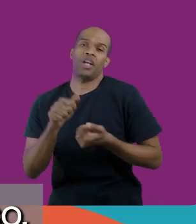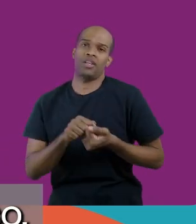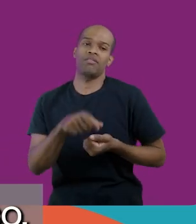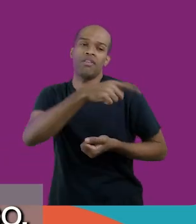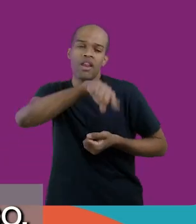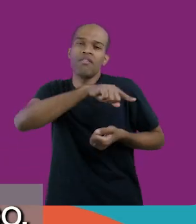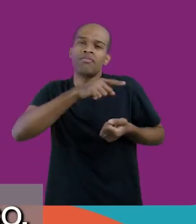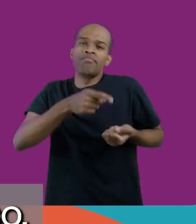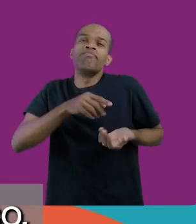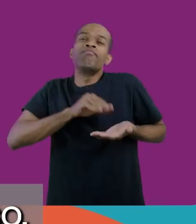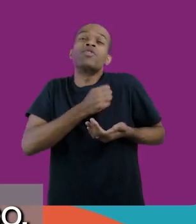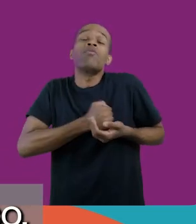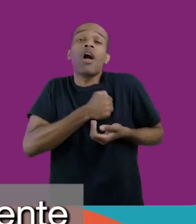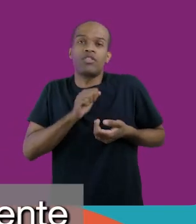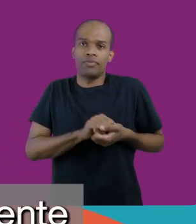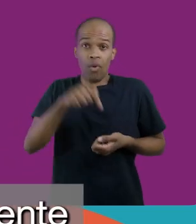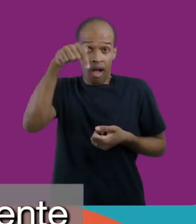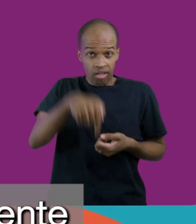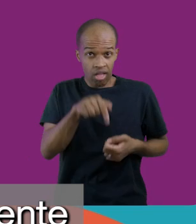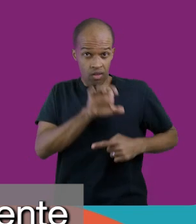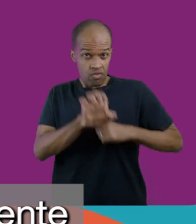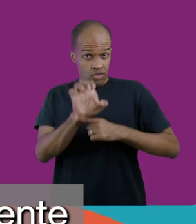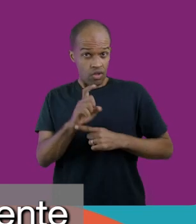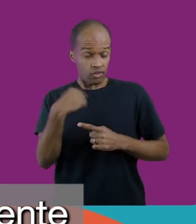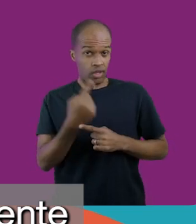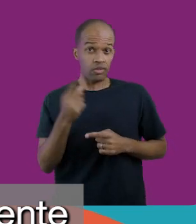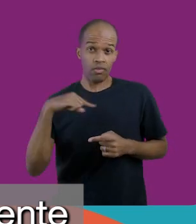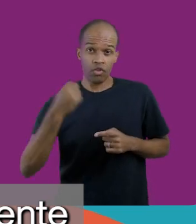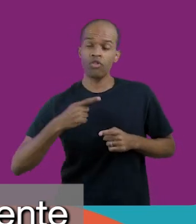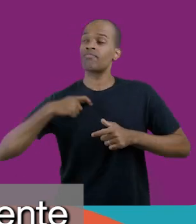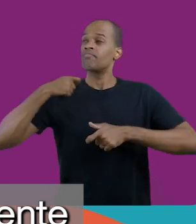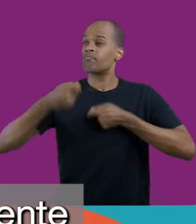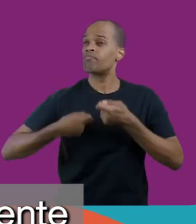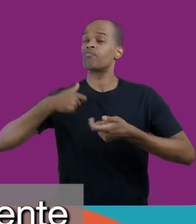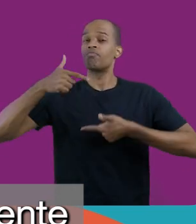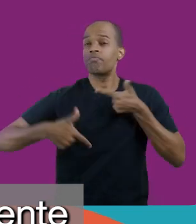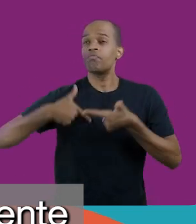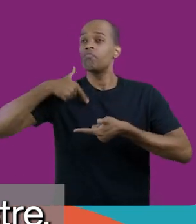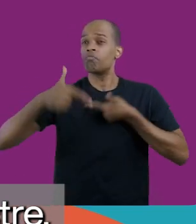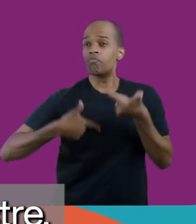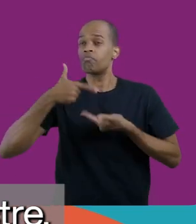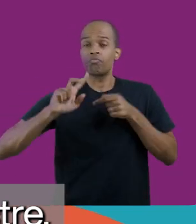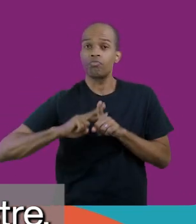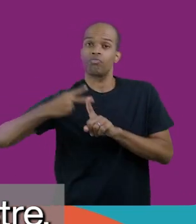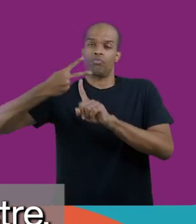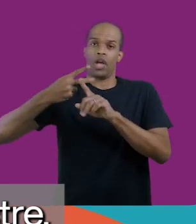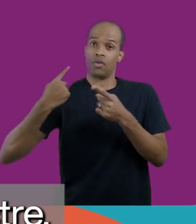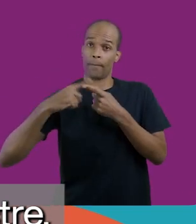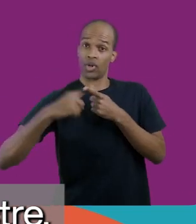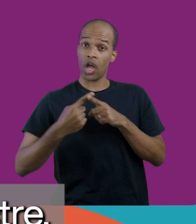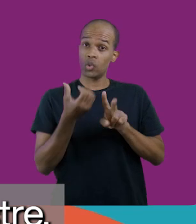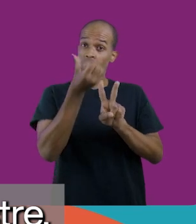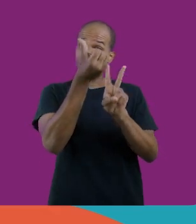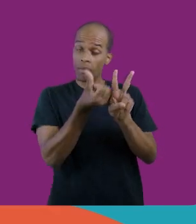eles, que eles estavam sentindo muita falta disso. E aqui no nosso estado, a gente penou duplamente, porque nós chegamos no